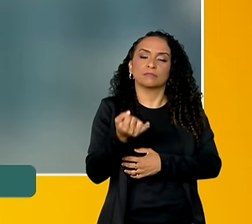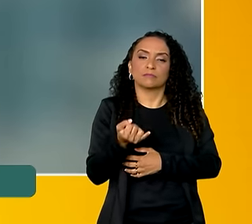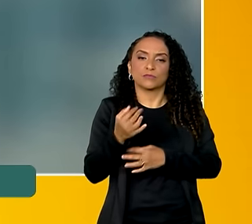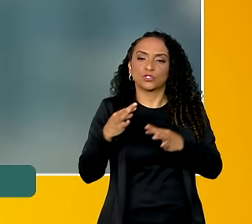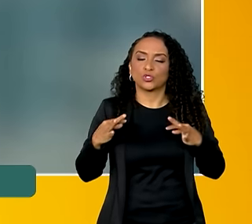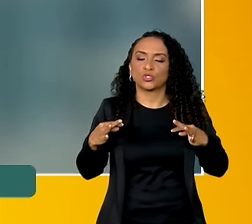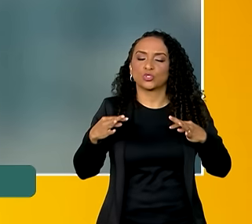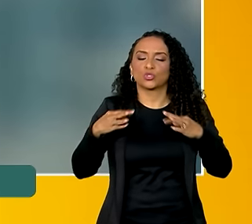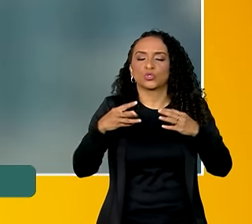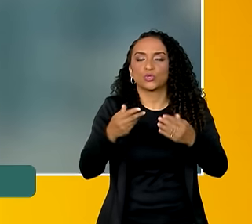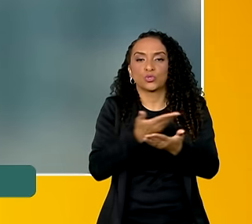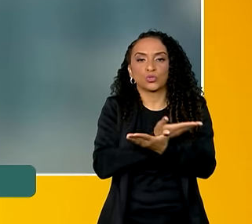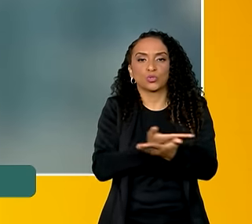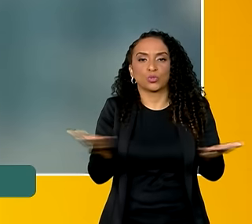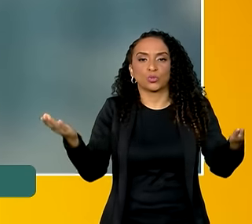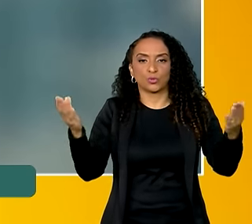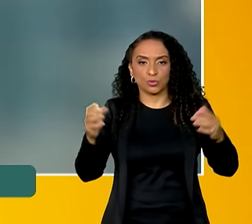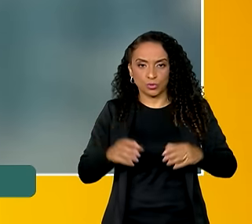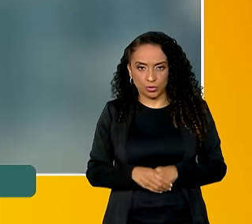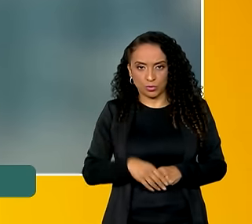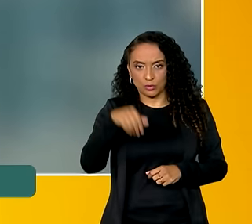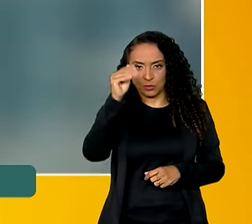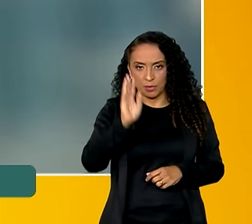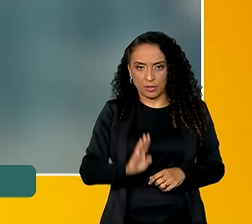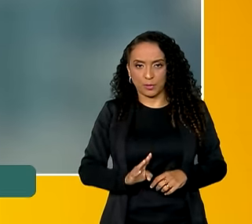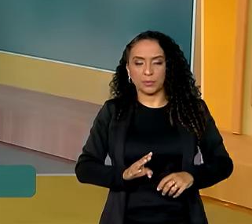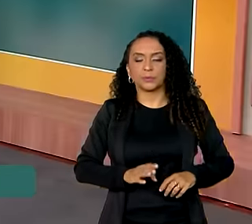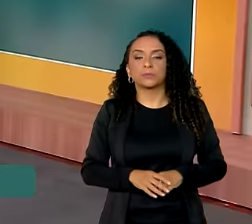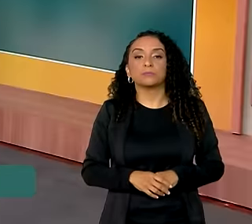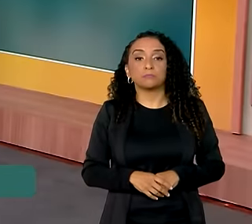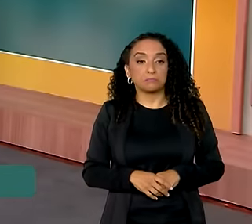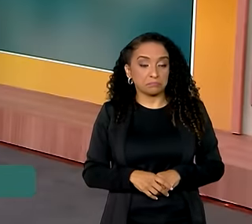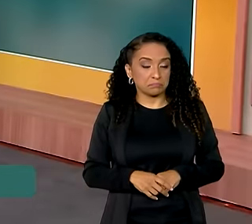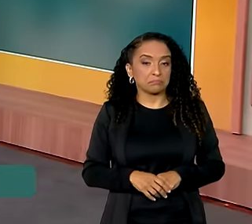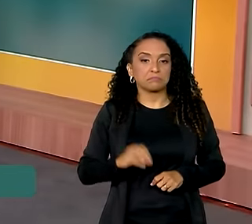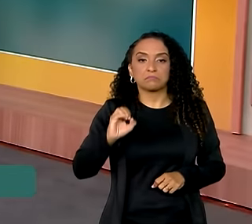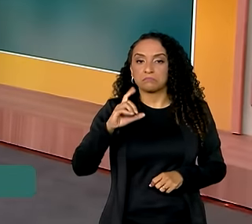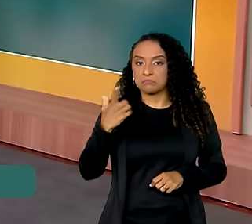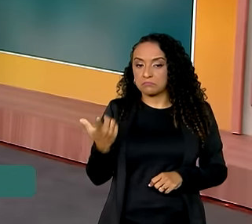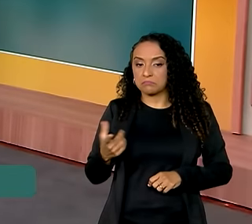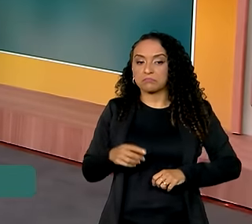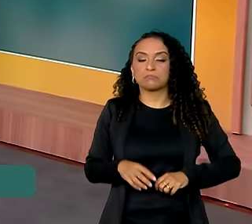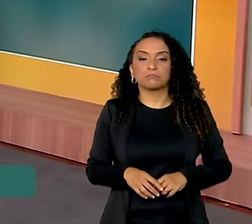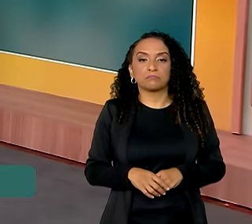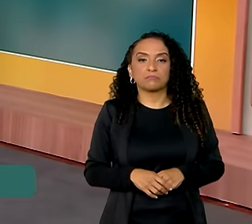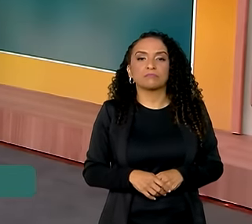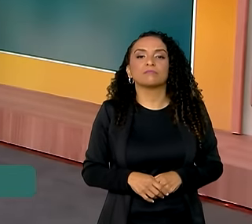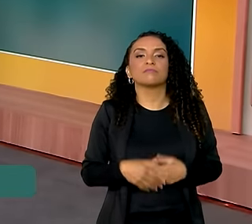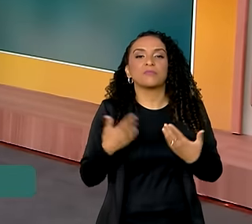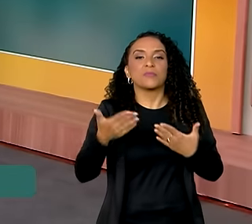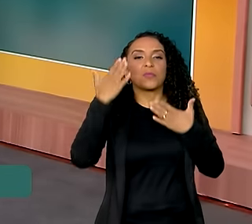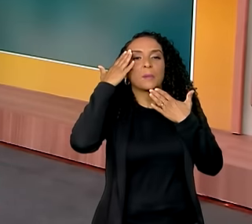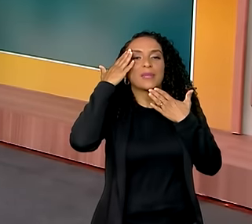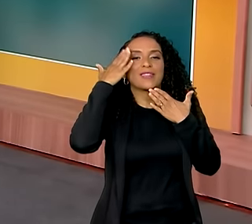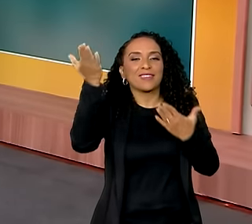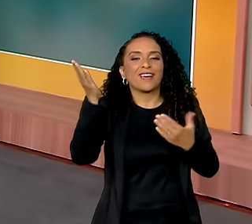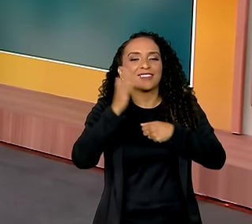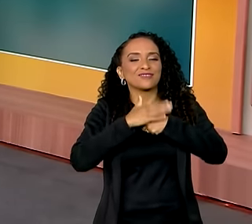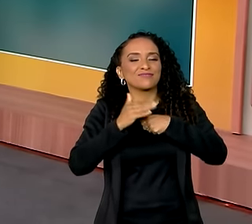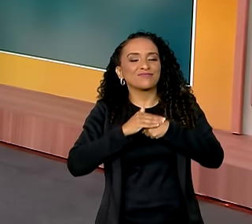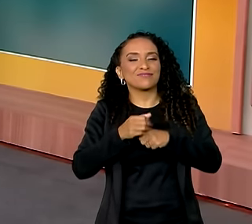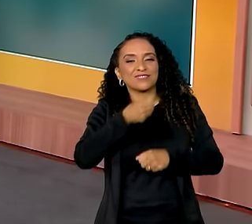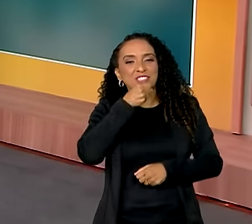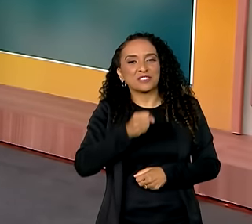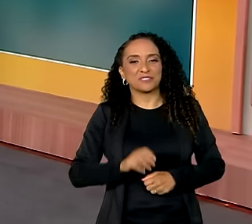a todas, todos e todos no nosso país. Sem dúvida. Coordenadora Cátia Souto, muito obrigada pela gentileza da